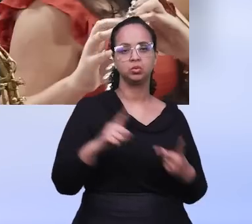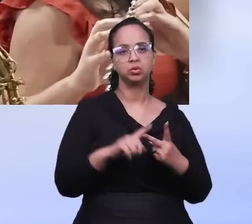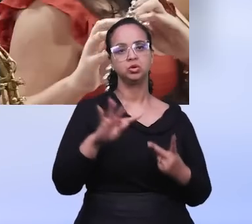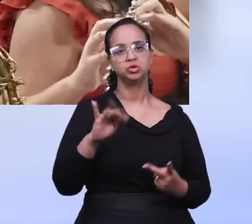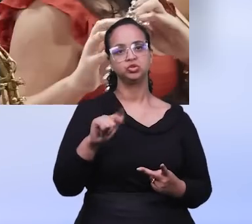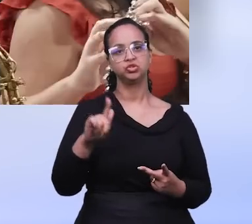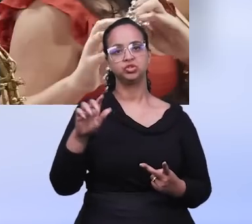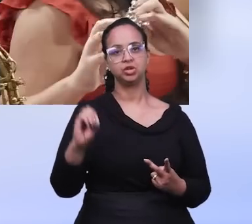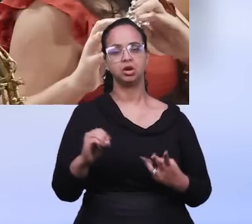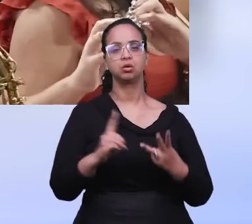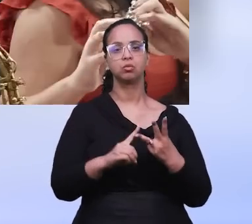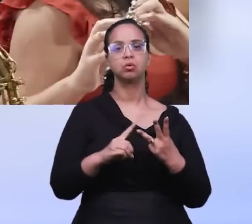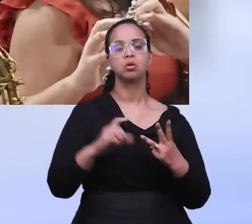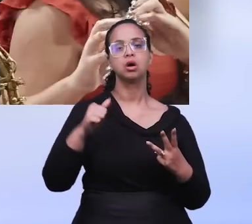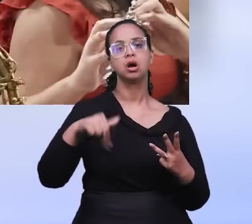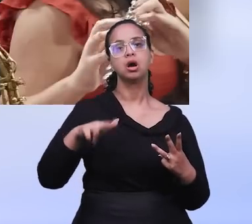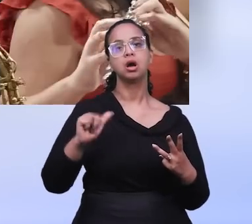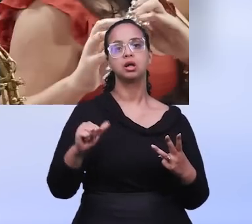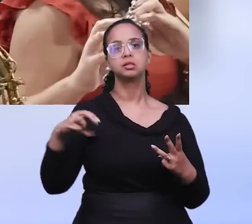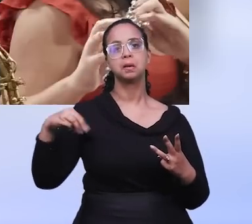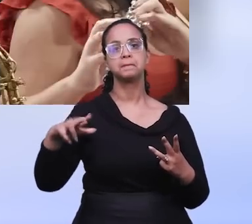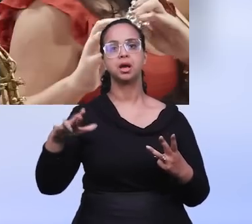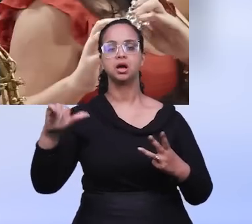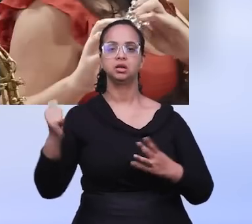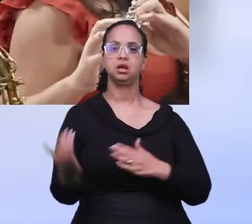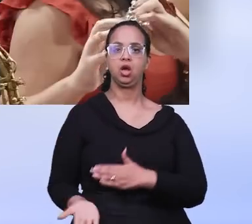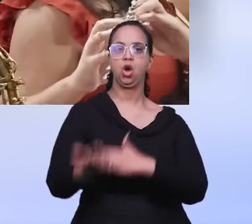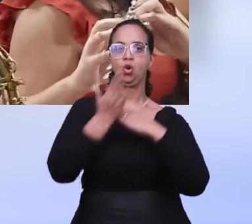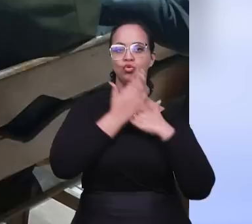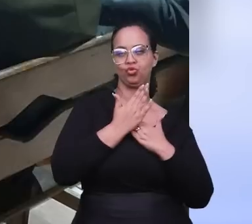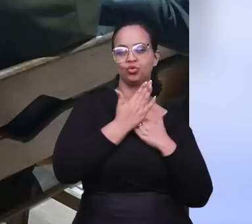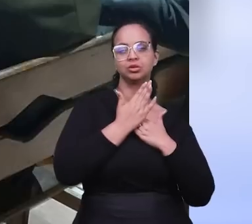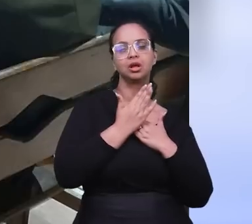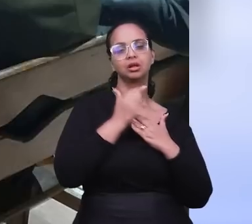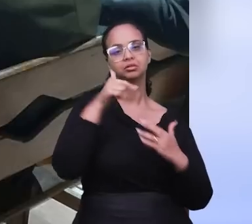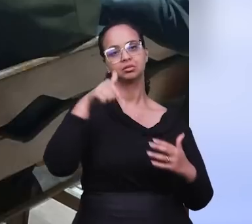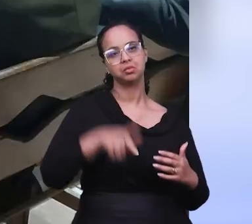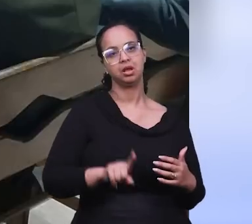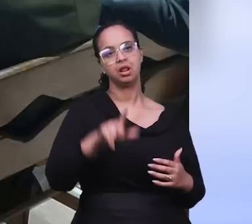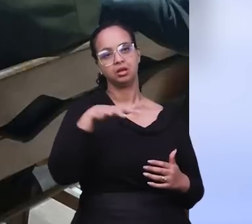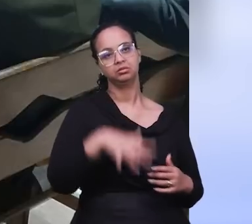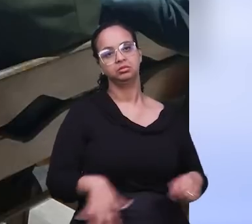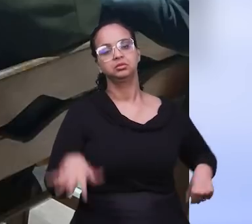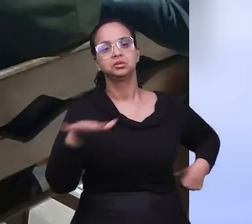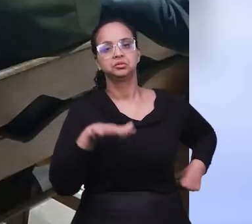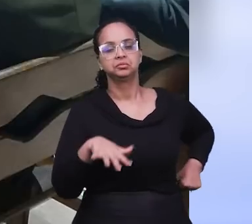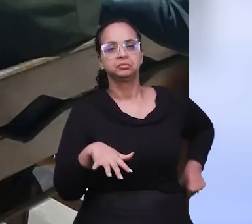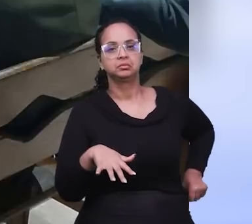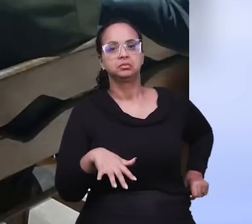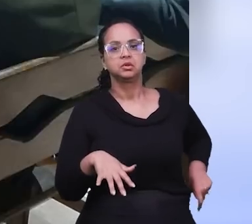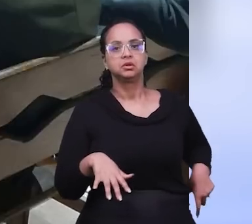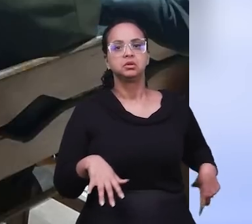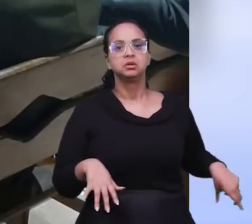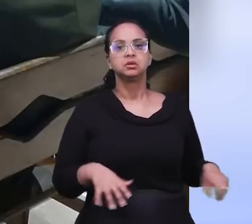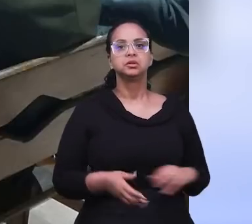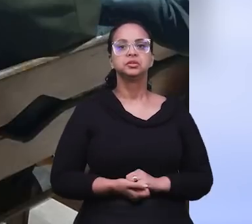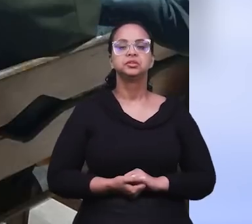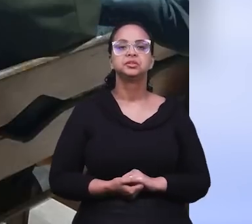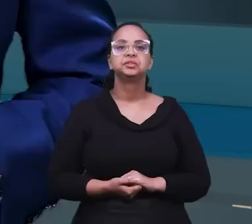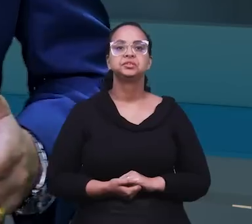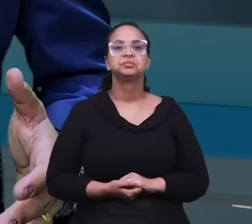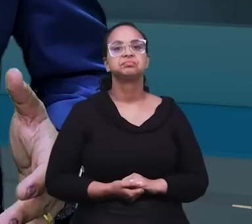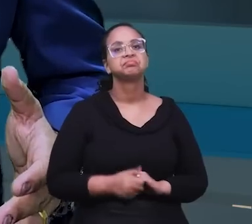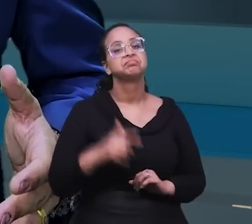diácono Ademar e a irmã Ana Maria que muito nos tem ajudado neste trabalho ali na coordenação da região norte.